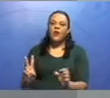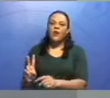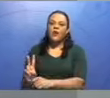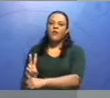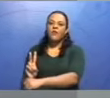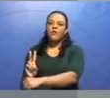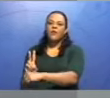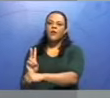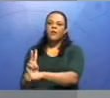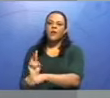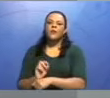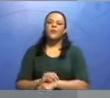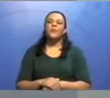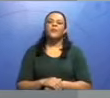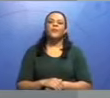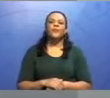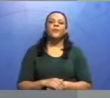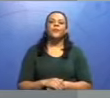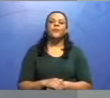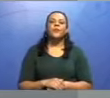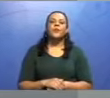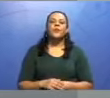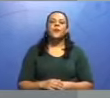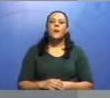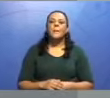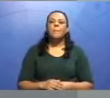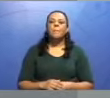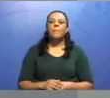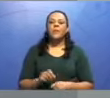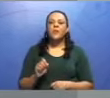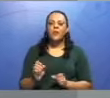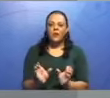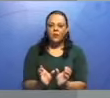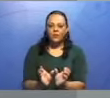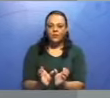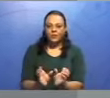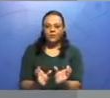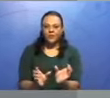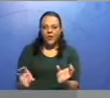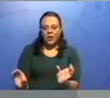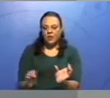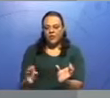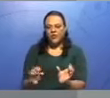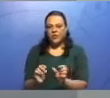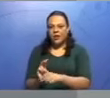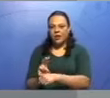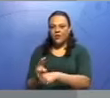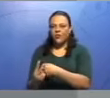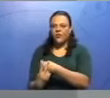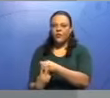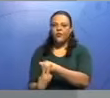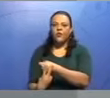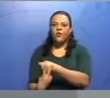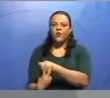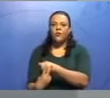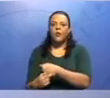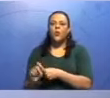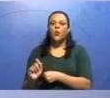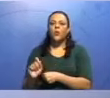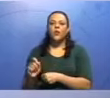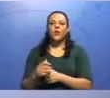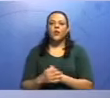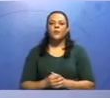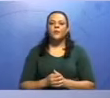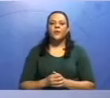tranquilo e muito gostoso da gente ver. Bom, então vamos lá ao predicado verbal. Para nós esquentarmos, para começar, vamos analisar essa